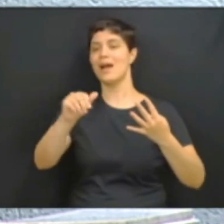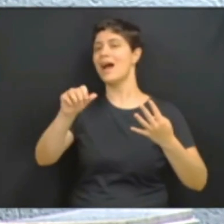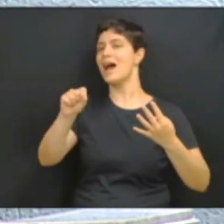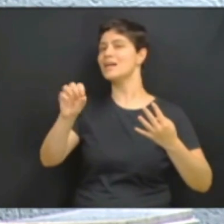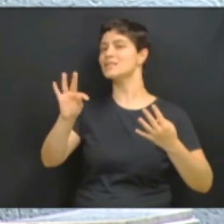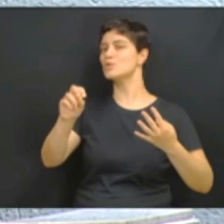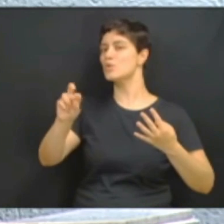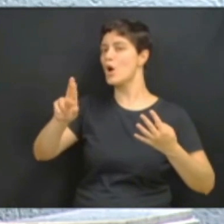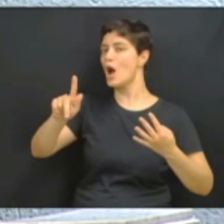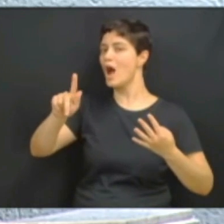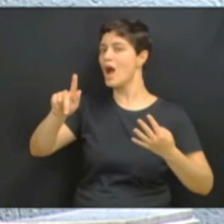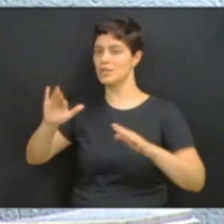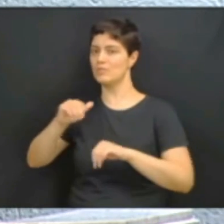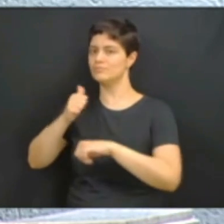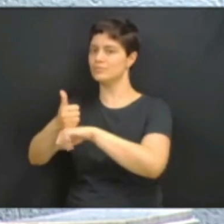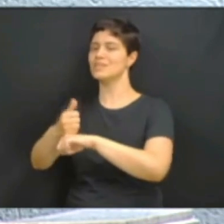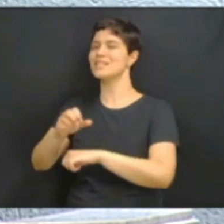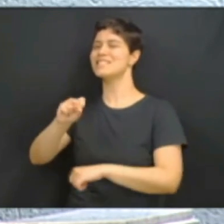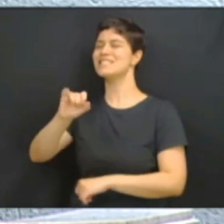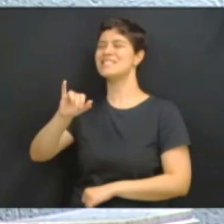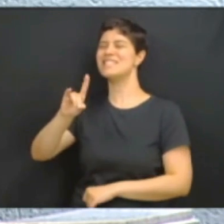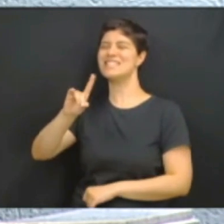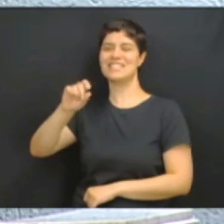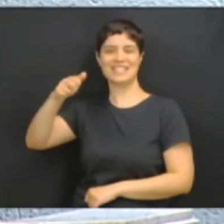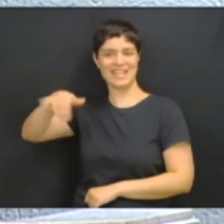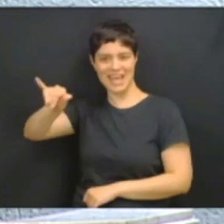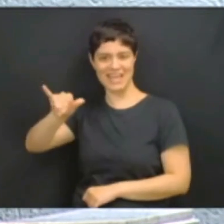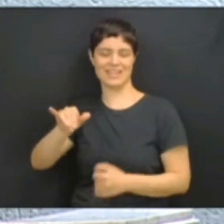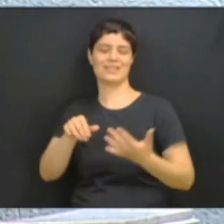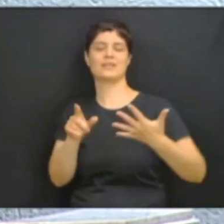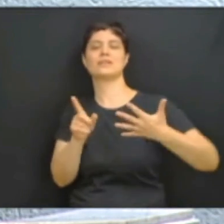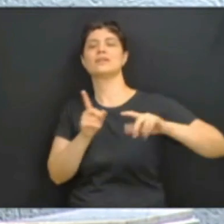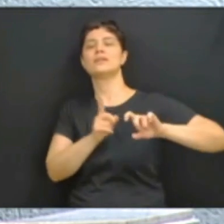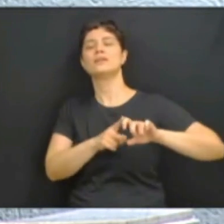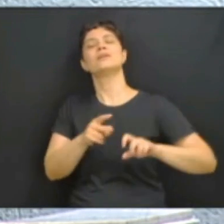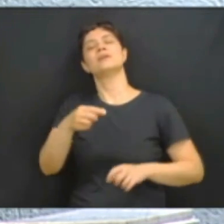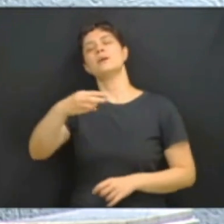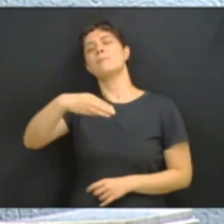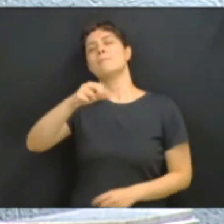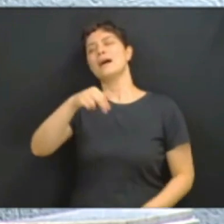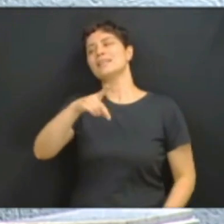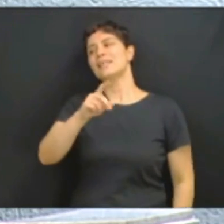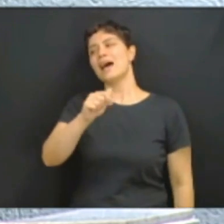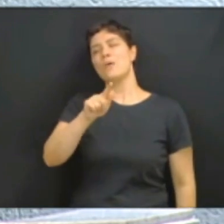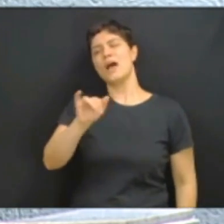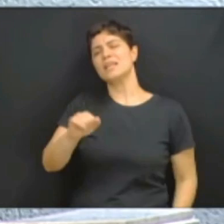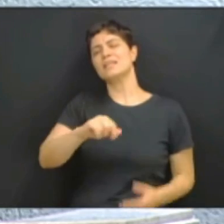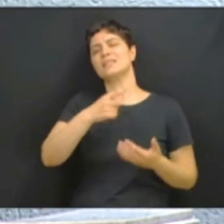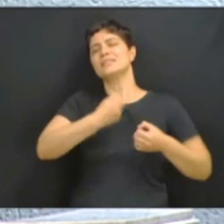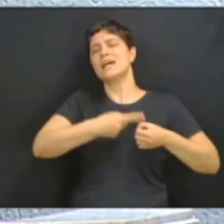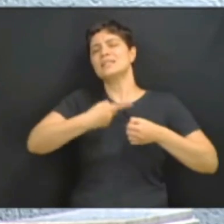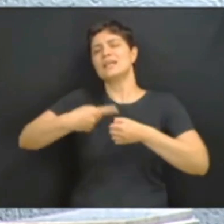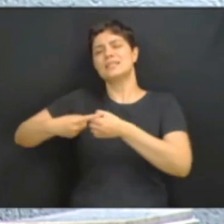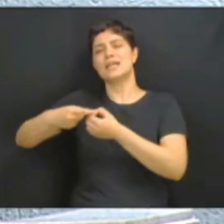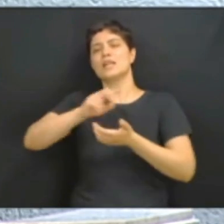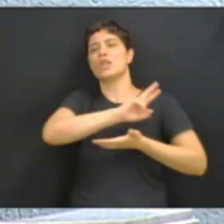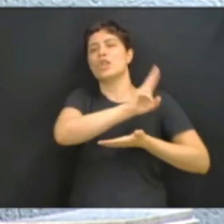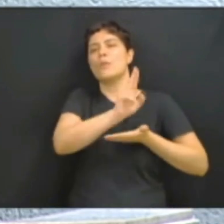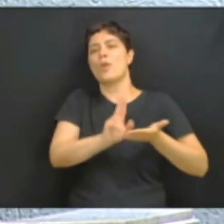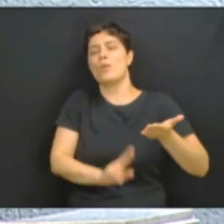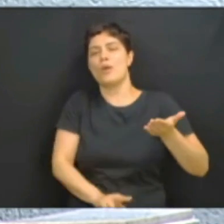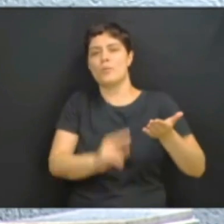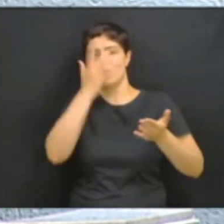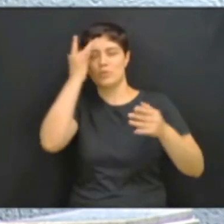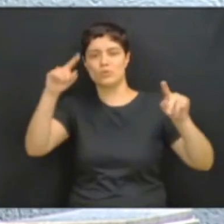Mello, Mandaguari com o professor José Ricardo, Lupionópolis com a professora Márcia, Sabáldia com a